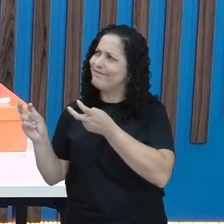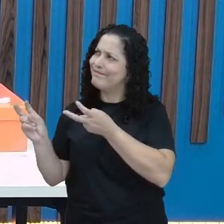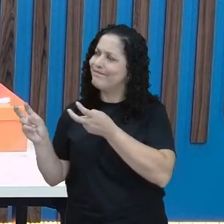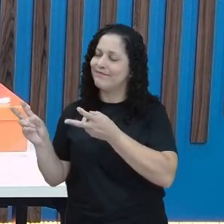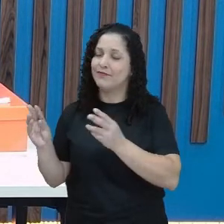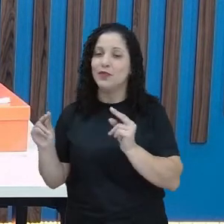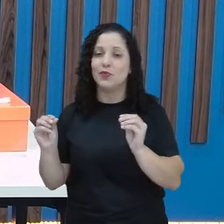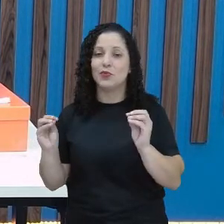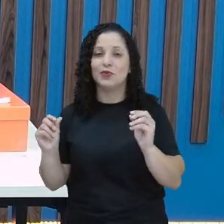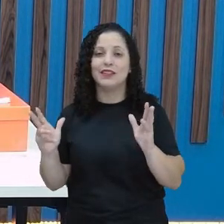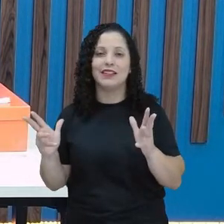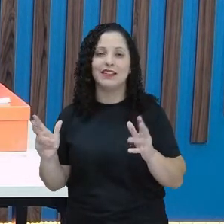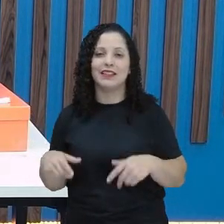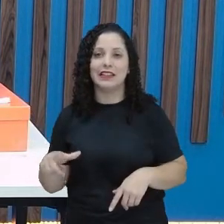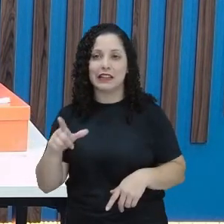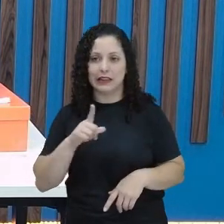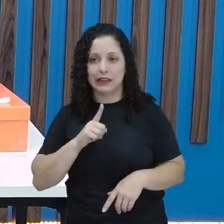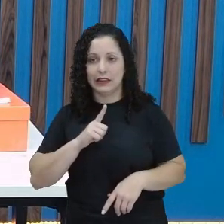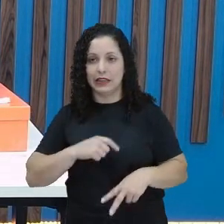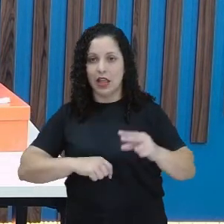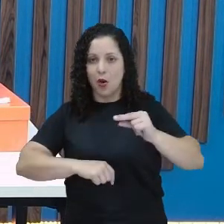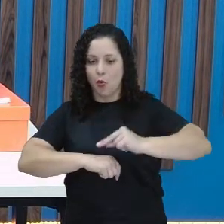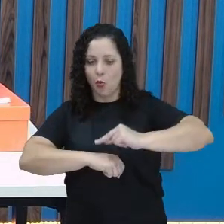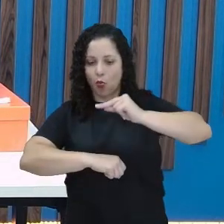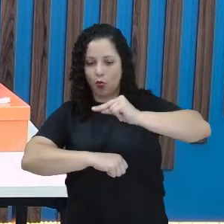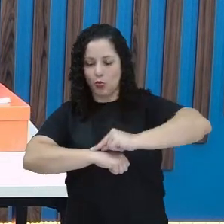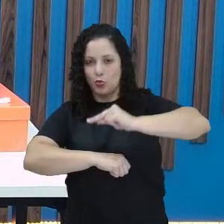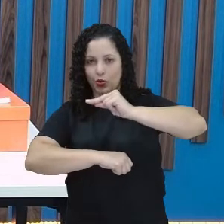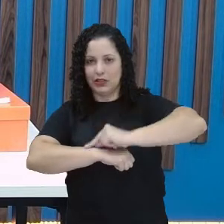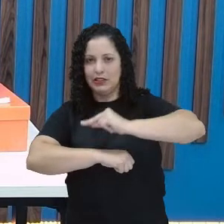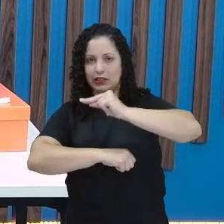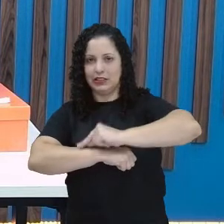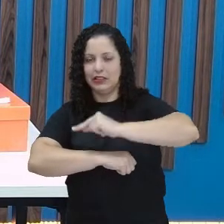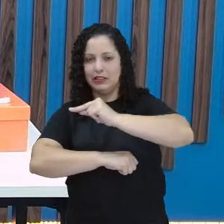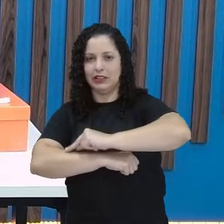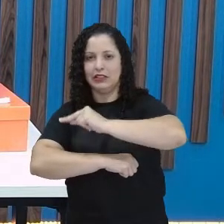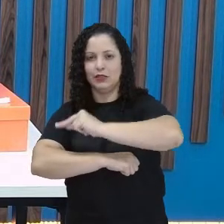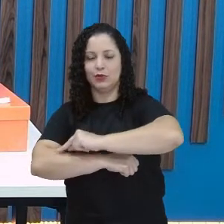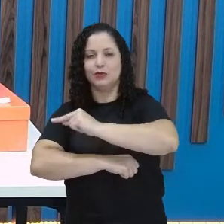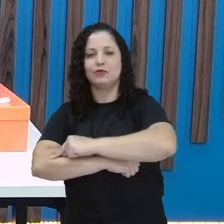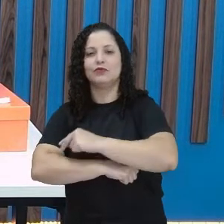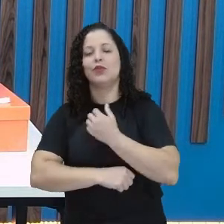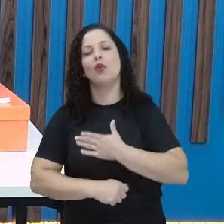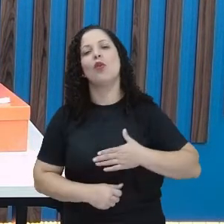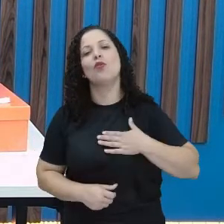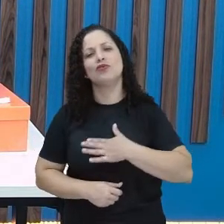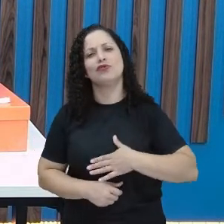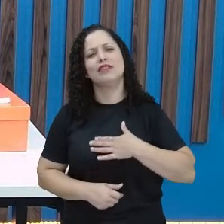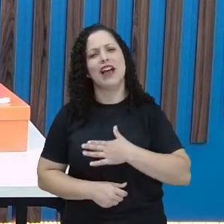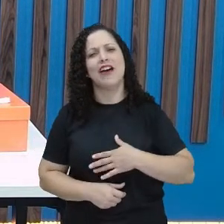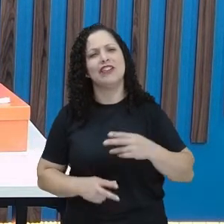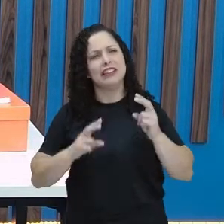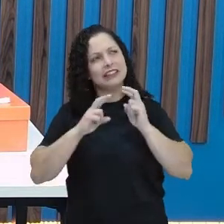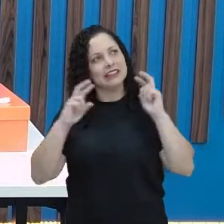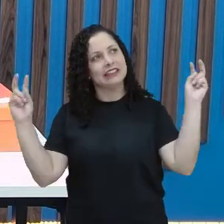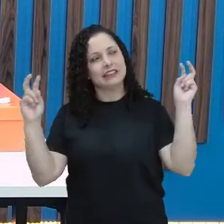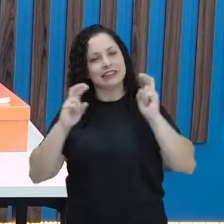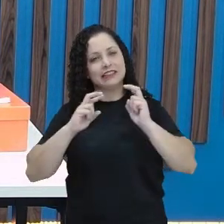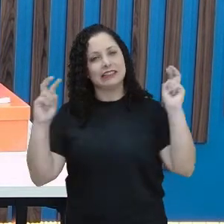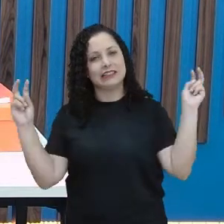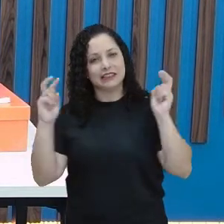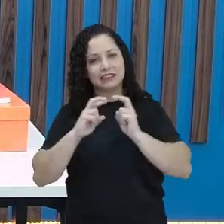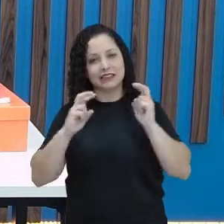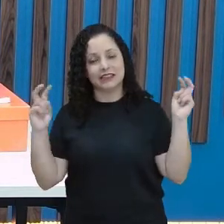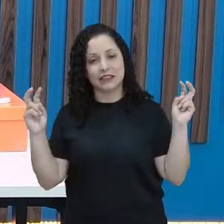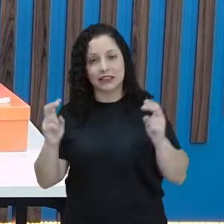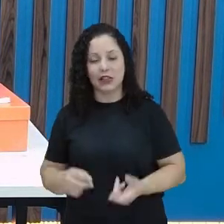Que havia um grilo que gostava muito de fazer cri-cri, não é? De cri-cri lá. E um